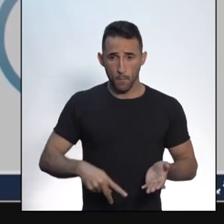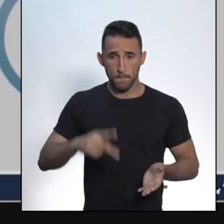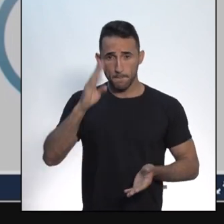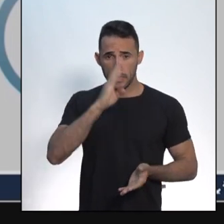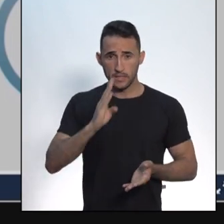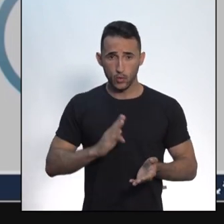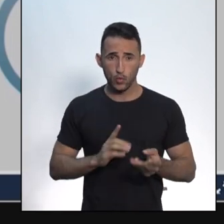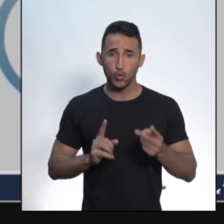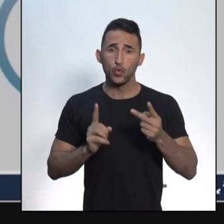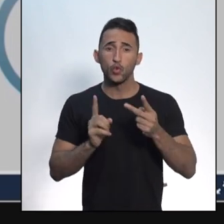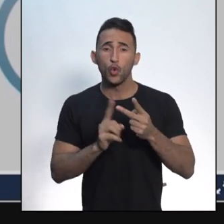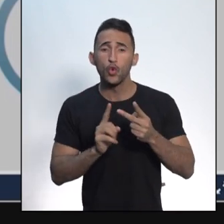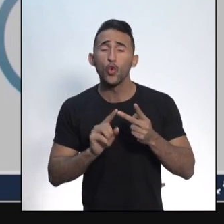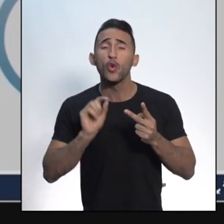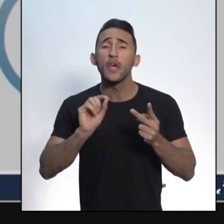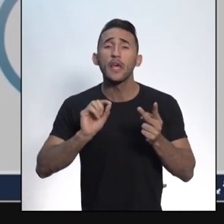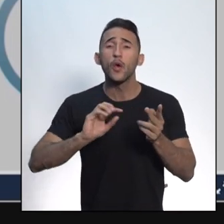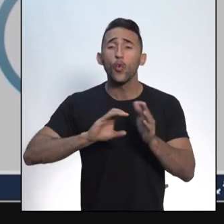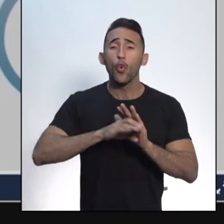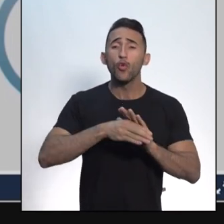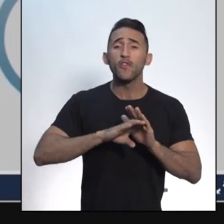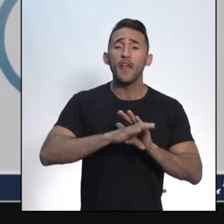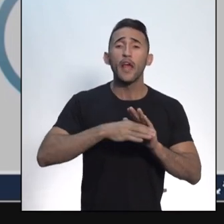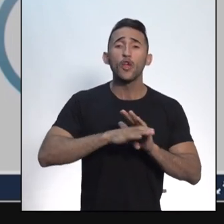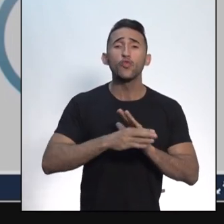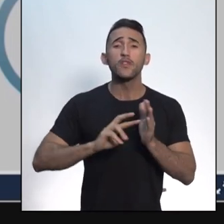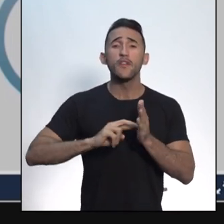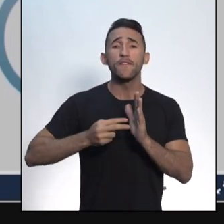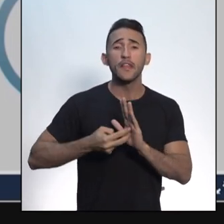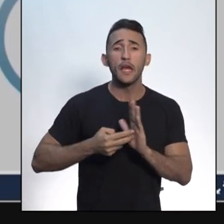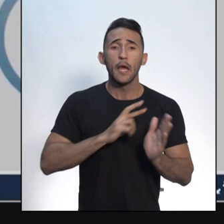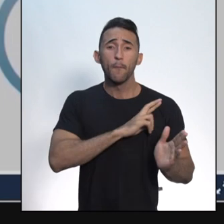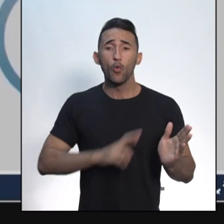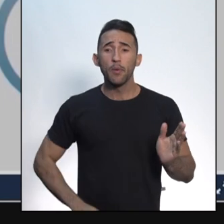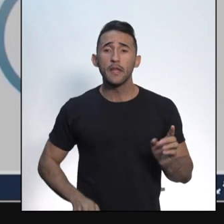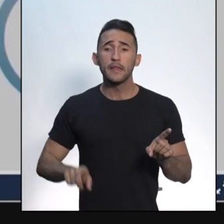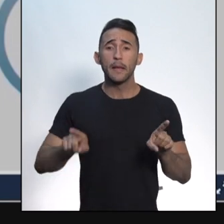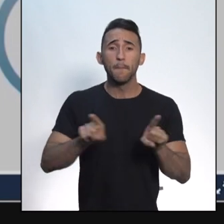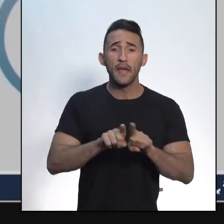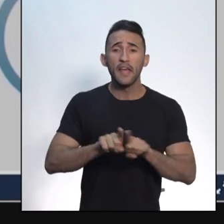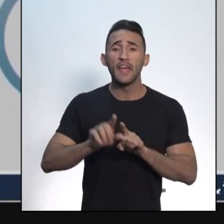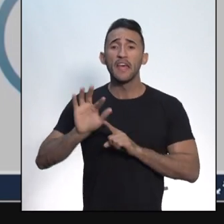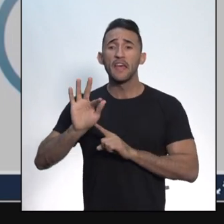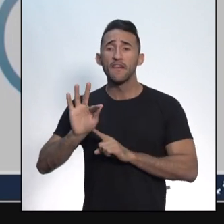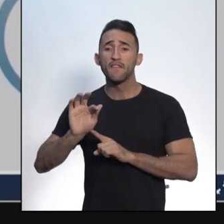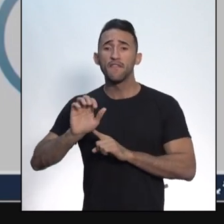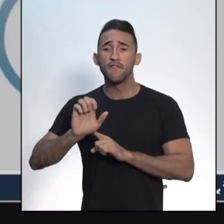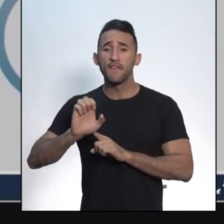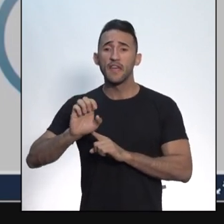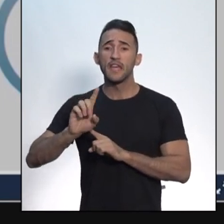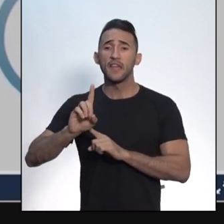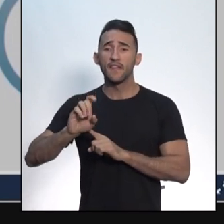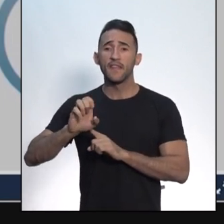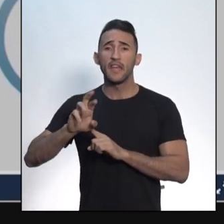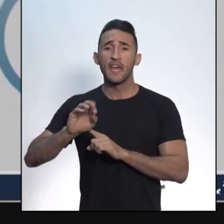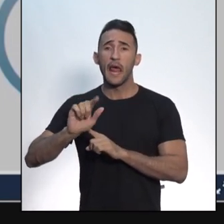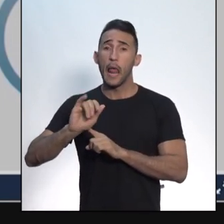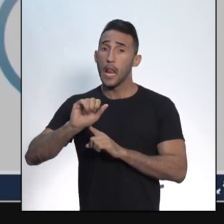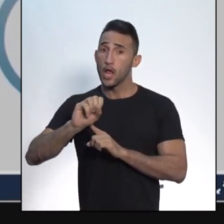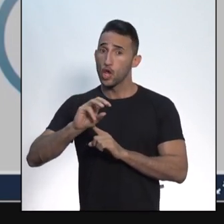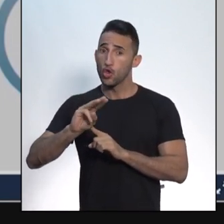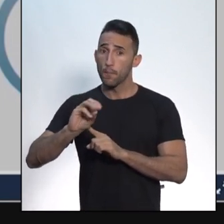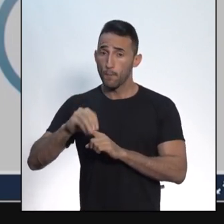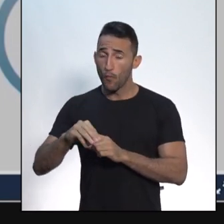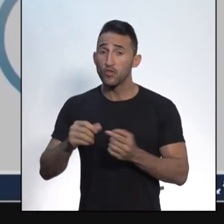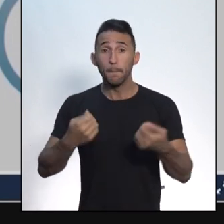compreender o conceito de República e o conceito de Federalismo. Você tem que sair desta aula dominando